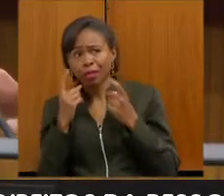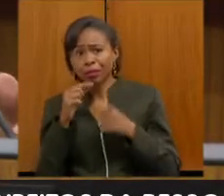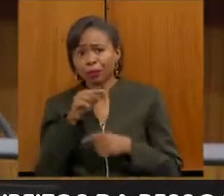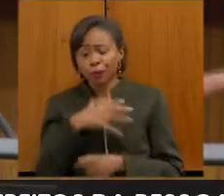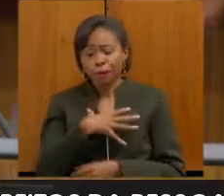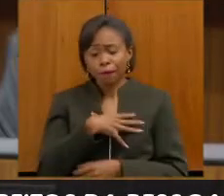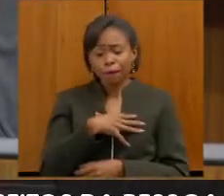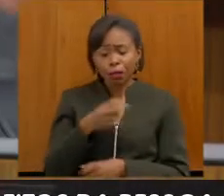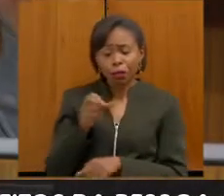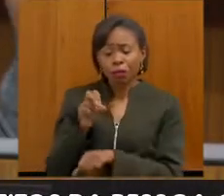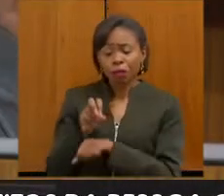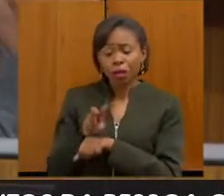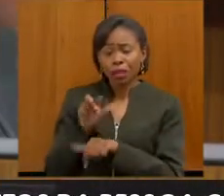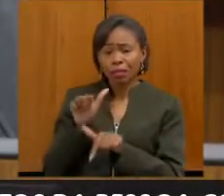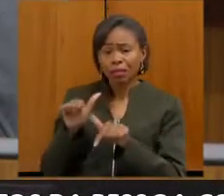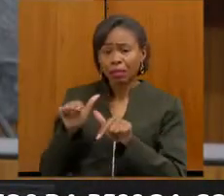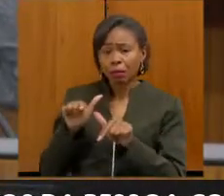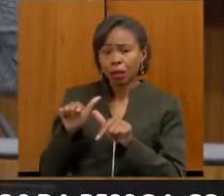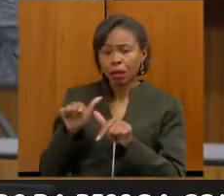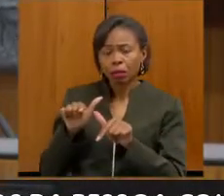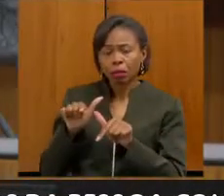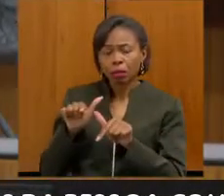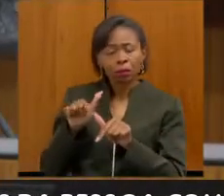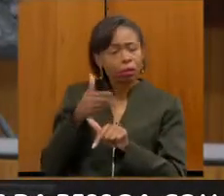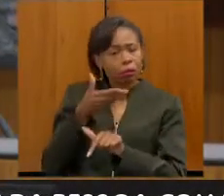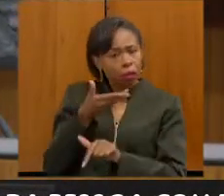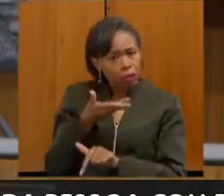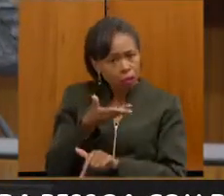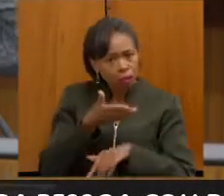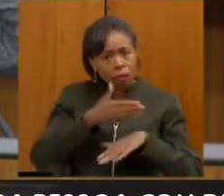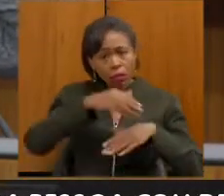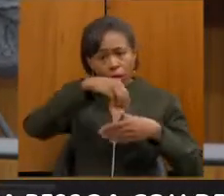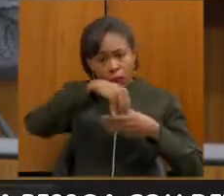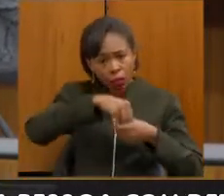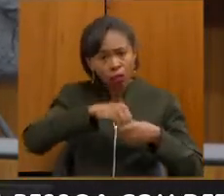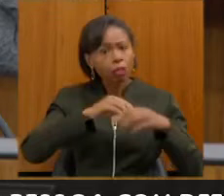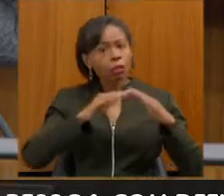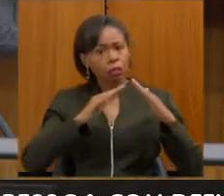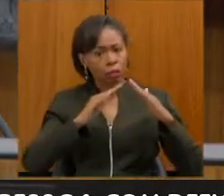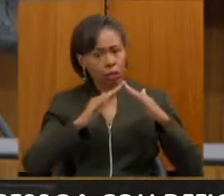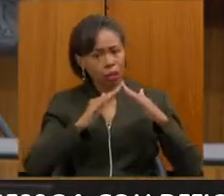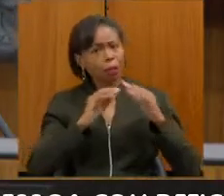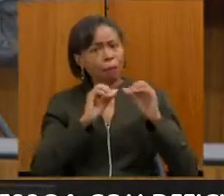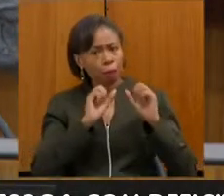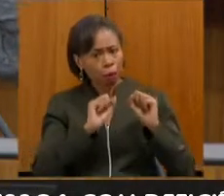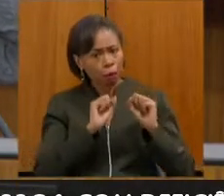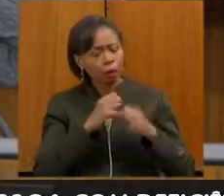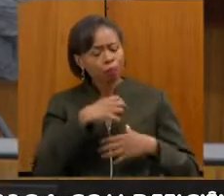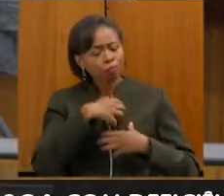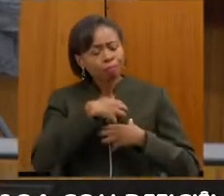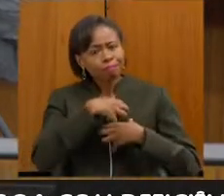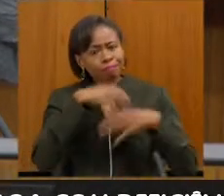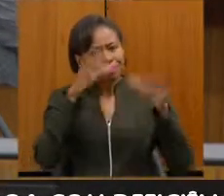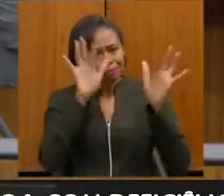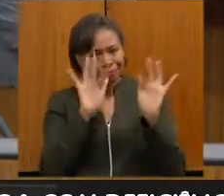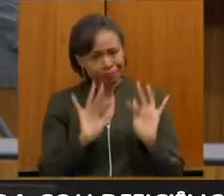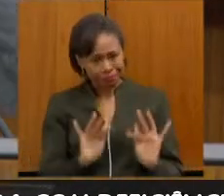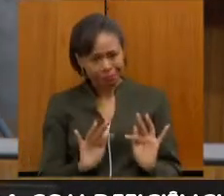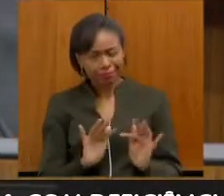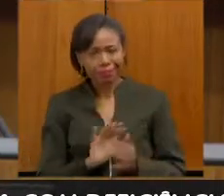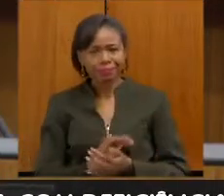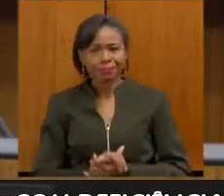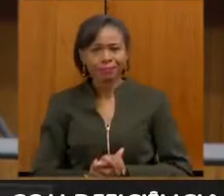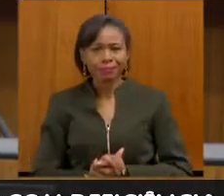trabalho e esquecemos que dentro da nossa própria casa eles podem encontrar a felicidade. E